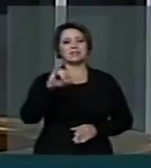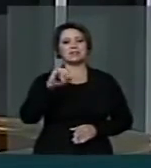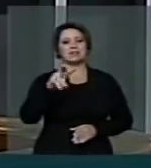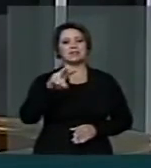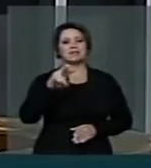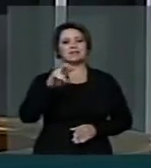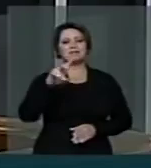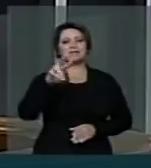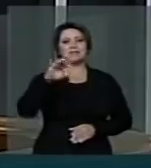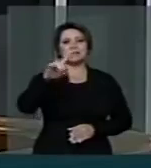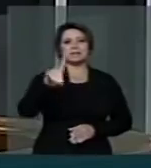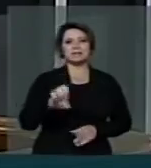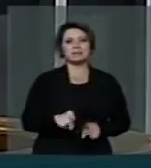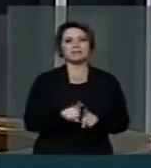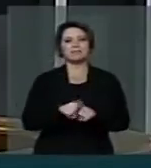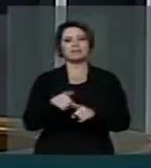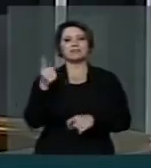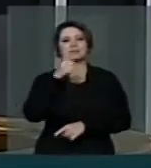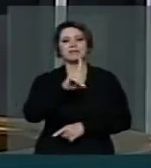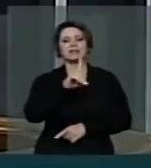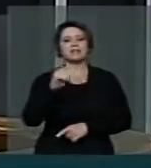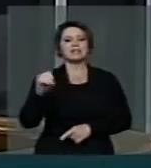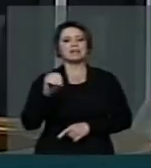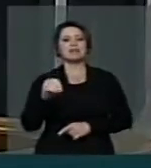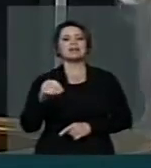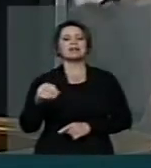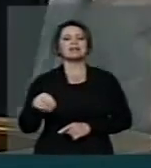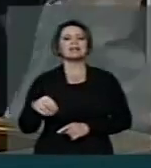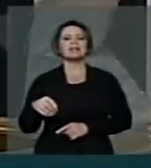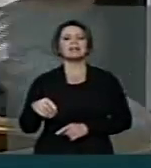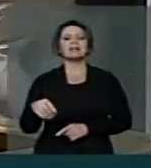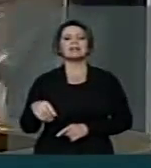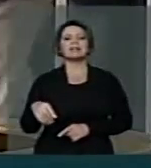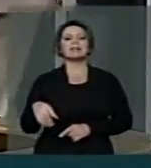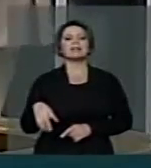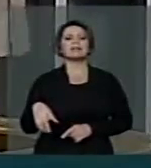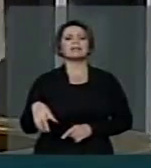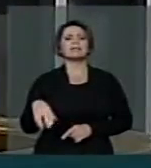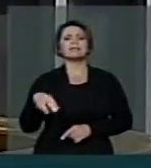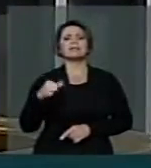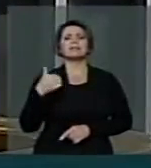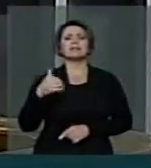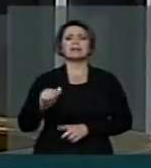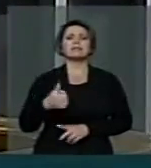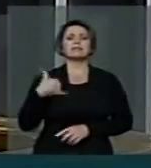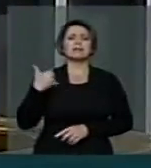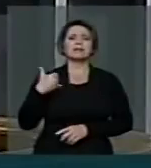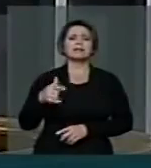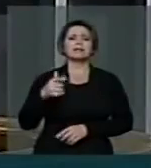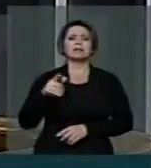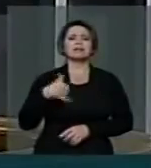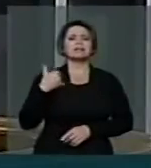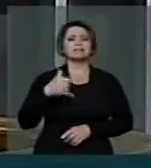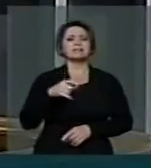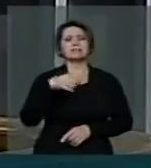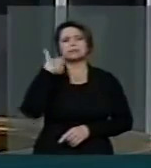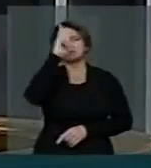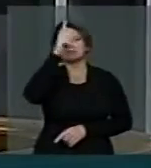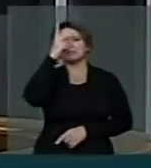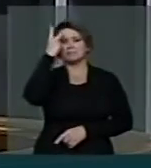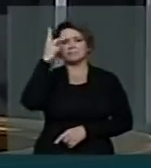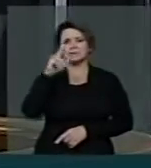idades avançadas, 100 anos, de um grande Serra Talhadense, o Moacir Godói, que foi lá vereador,